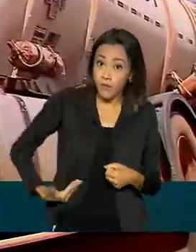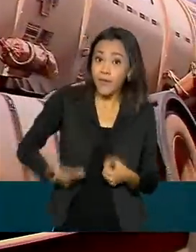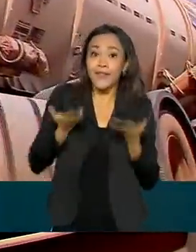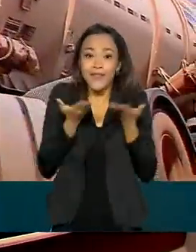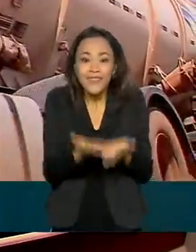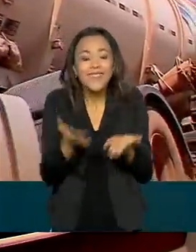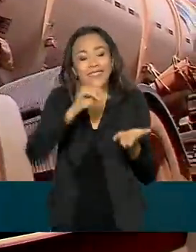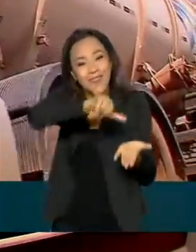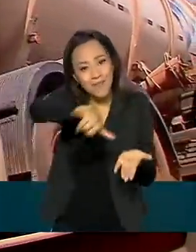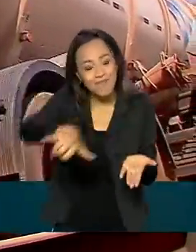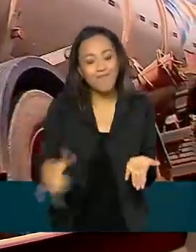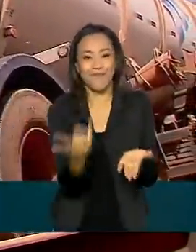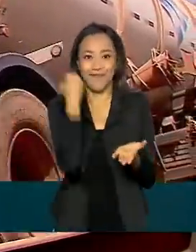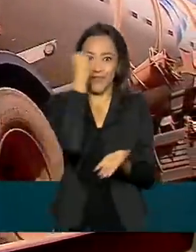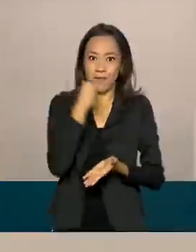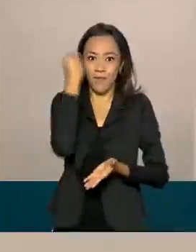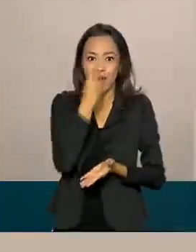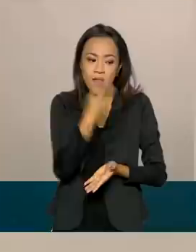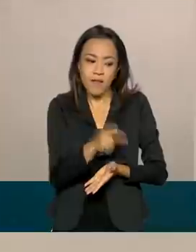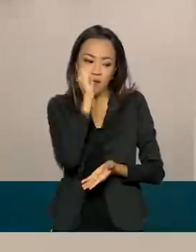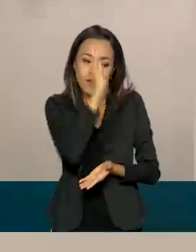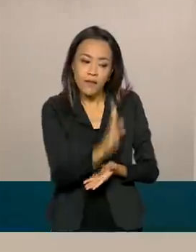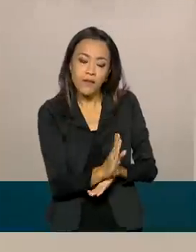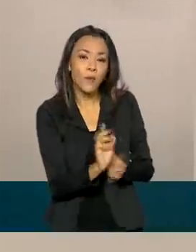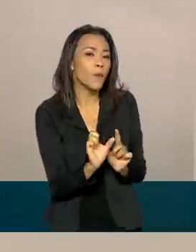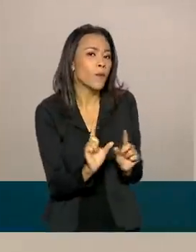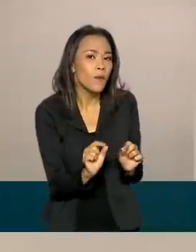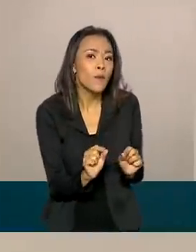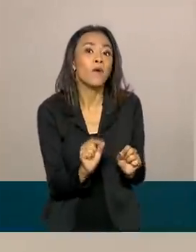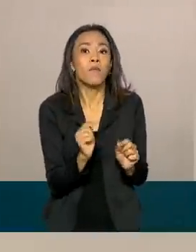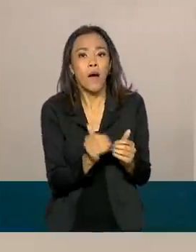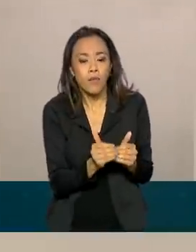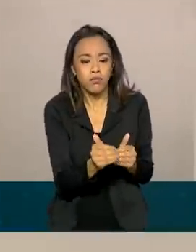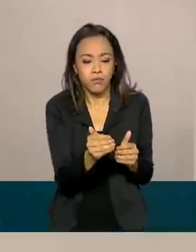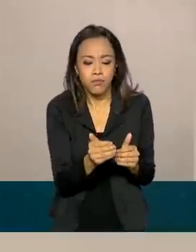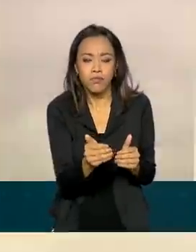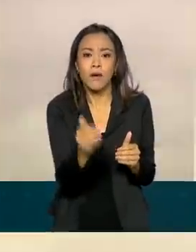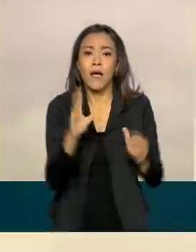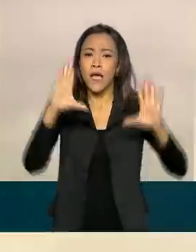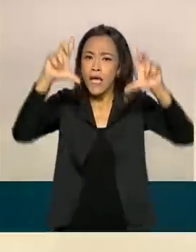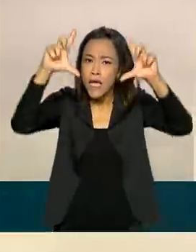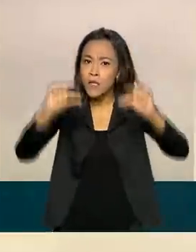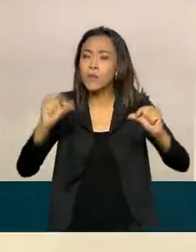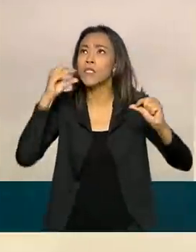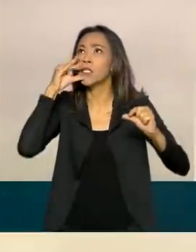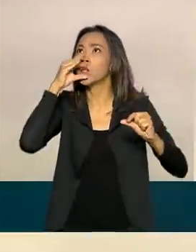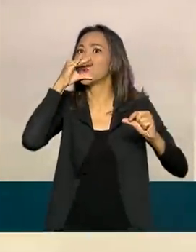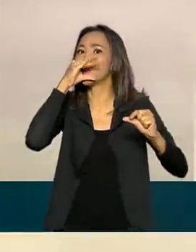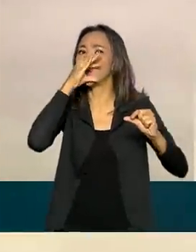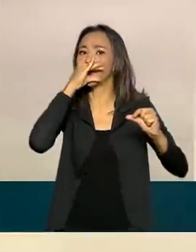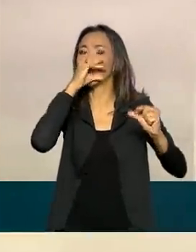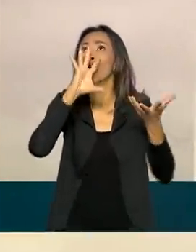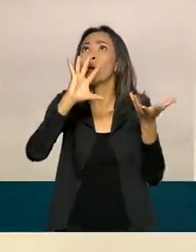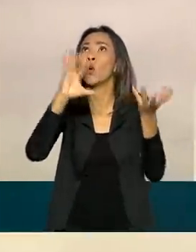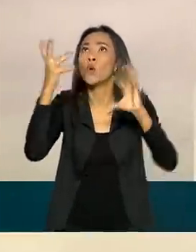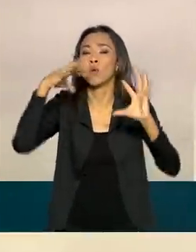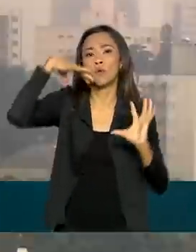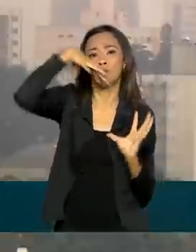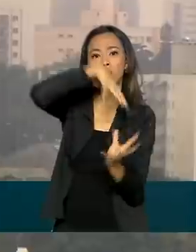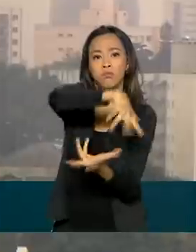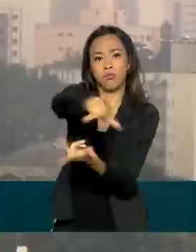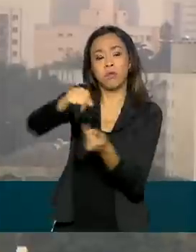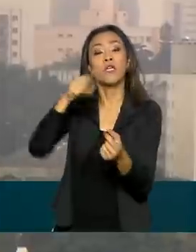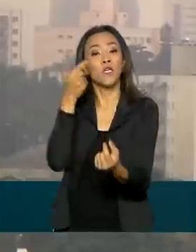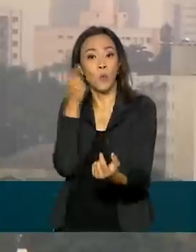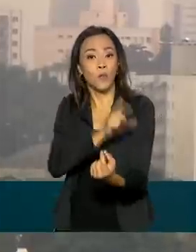preciso aproveitar a experiência brasileira para atenuar a progressão do aquecimento global e conseguir atingir as metas climáticas